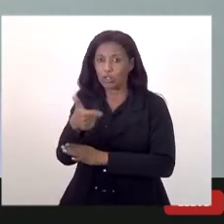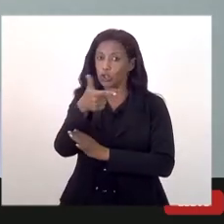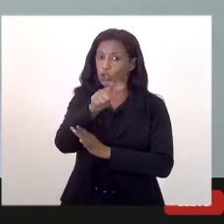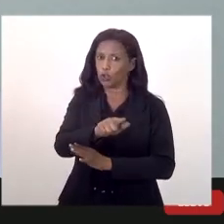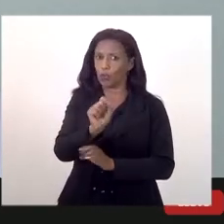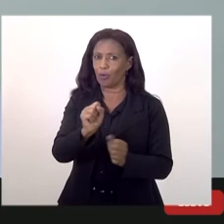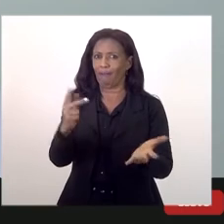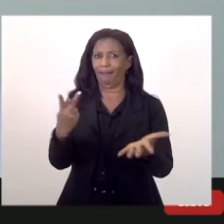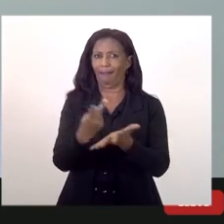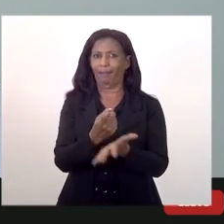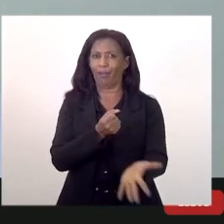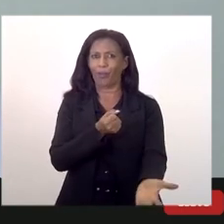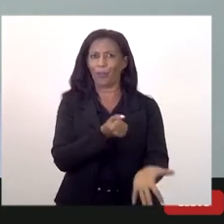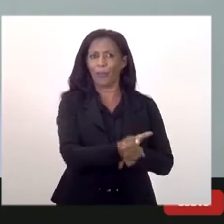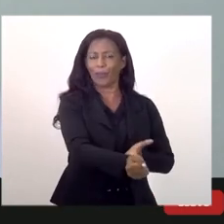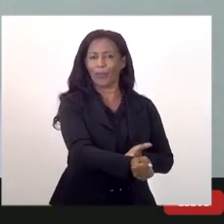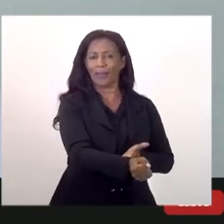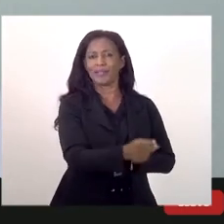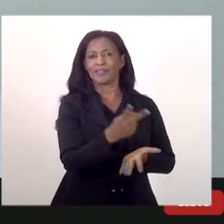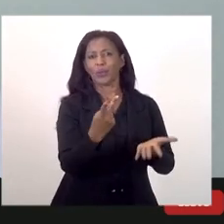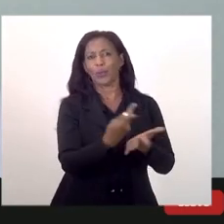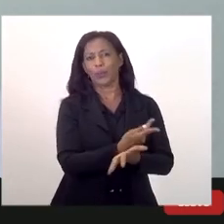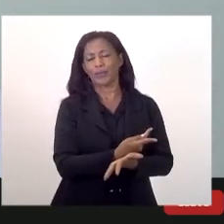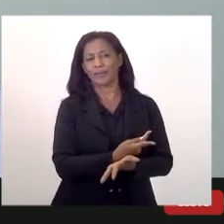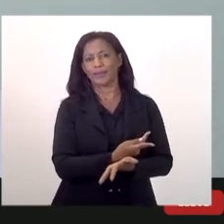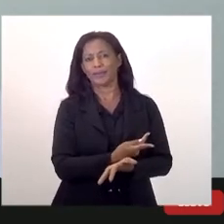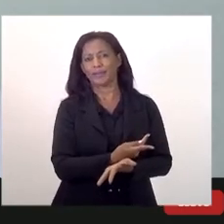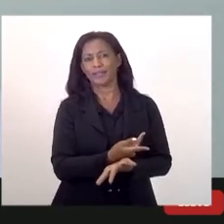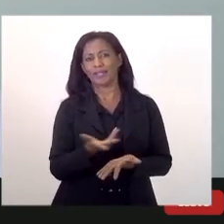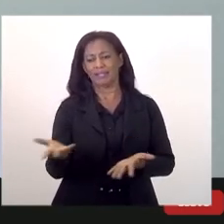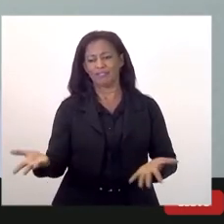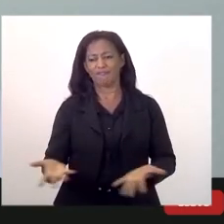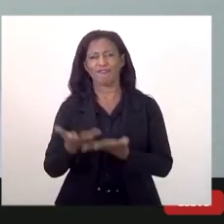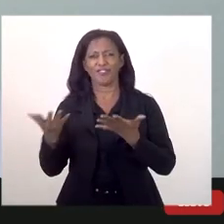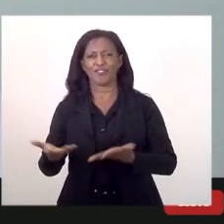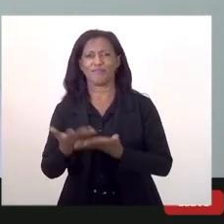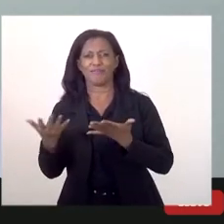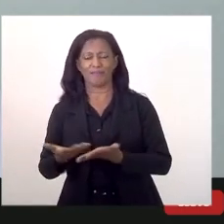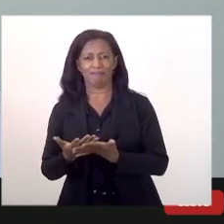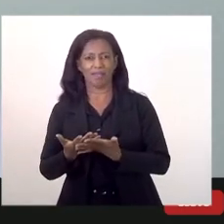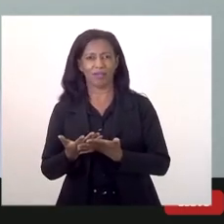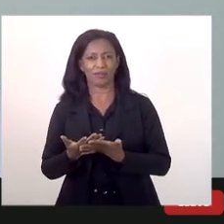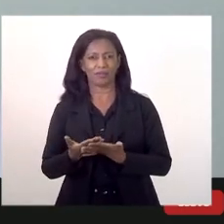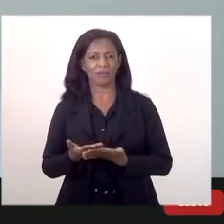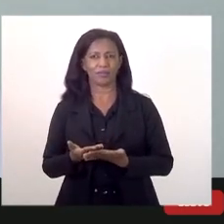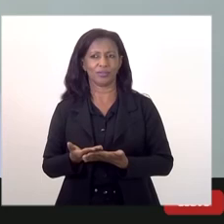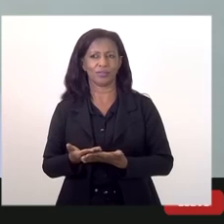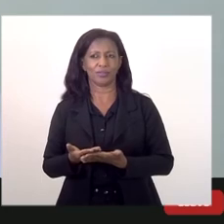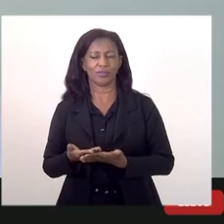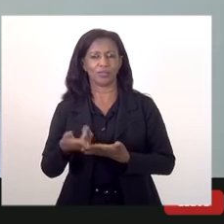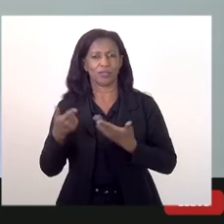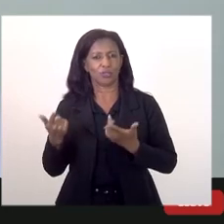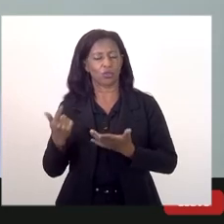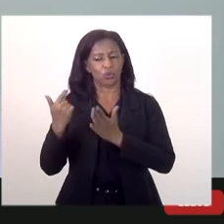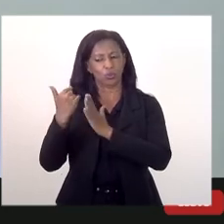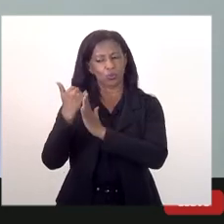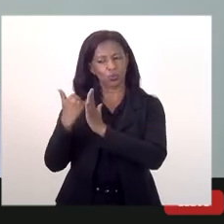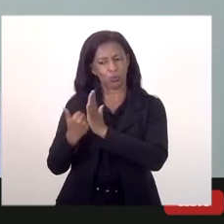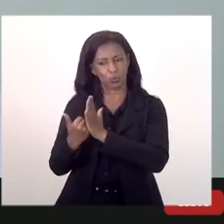de ter a oportunidade de realizar investimentos de uma ordem